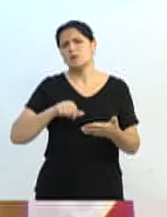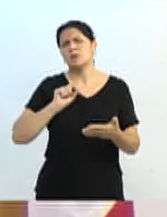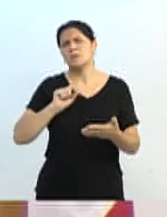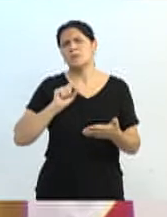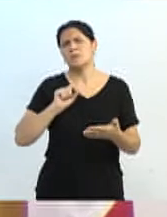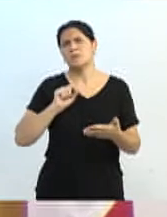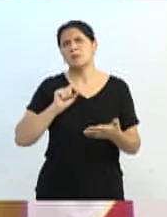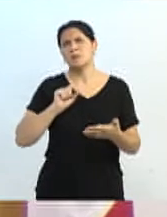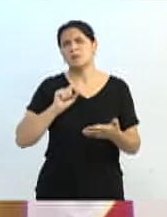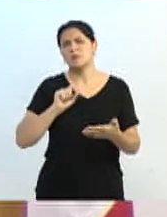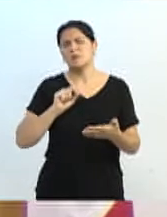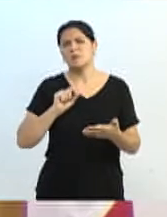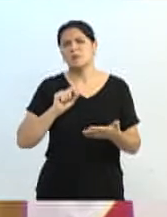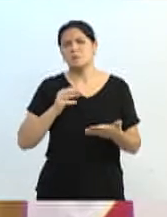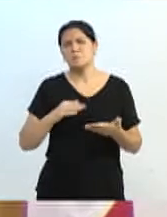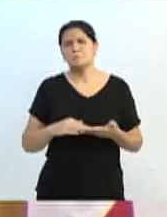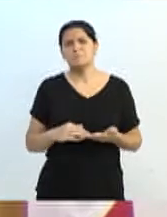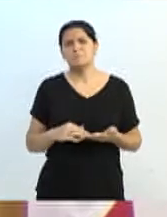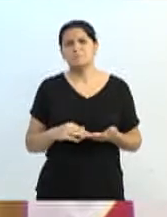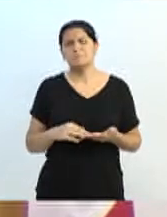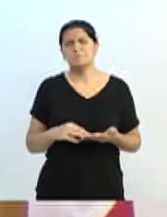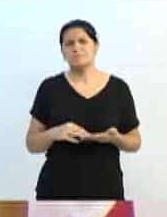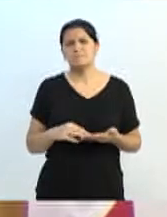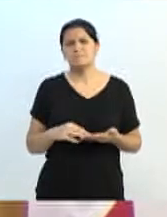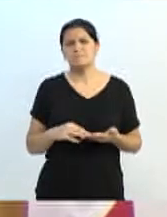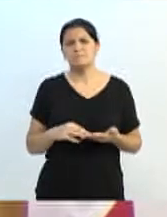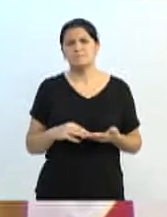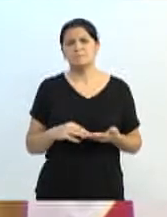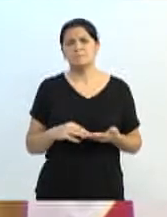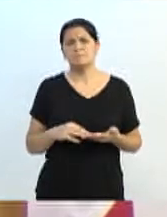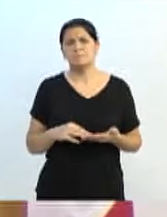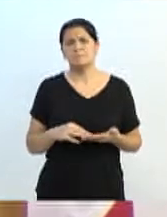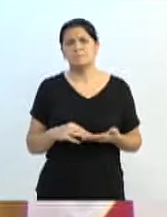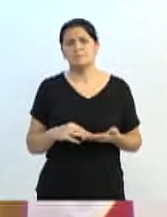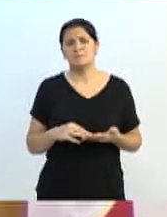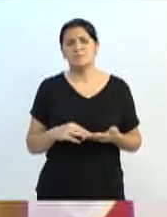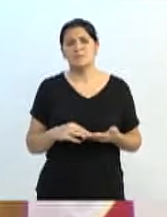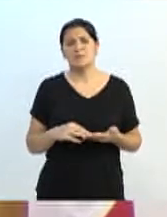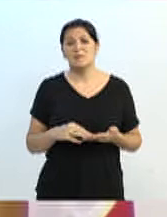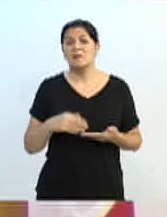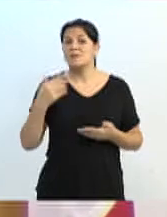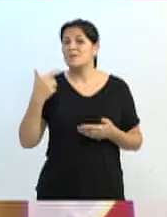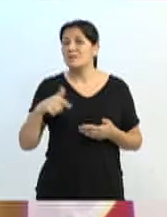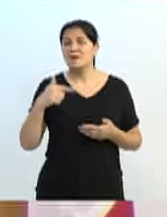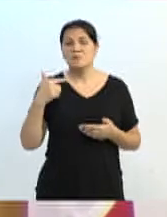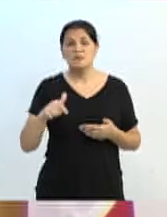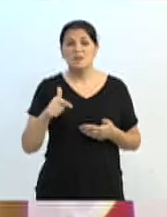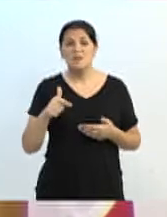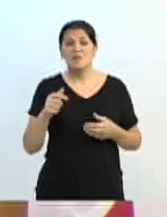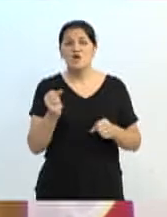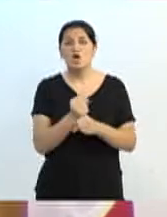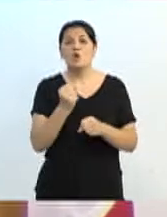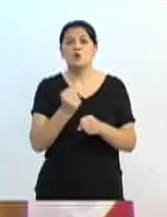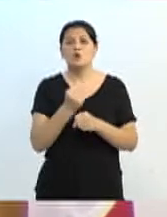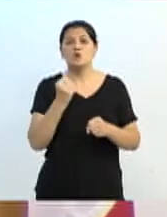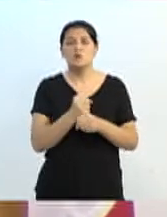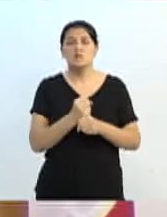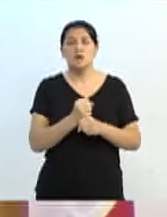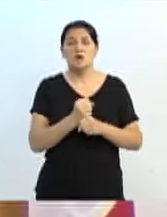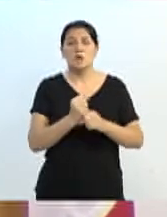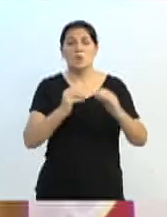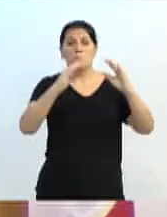fato, além de eles não construírem a garagem, que teria que construir em 180 dias, foi prorrogado,